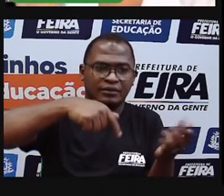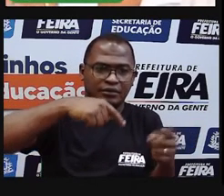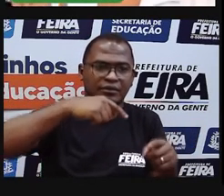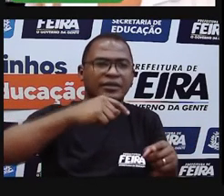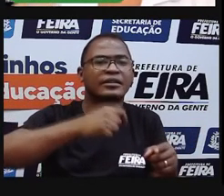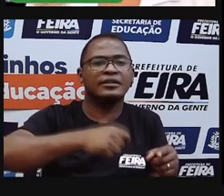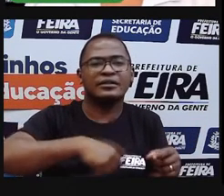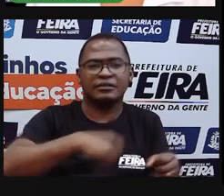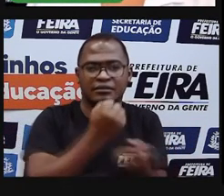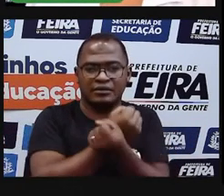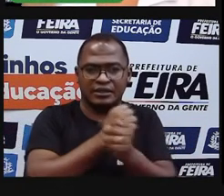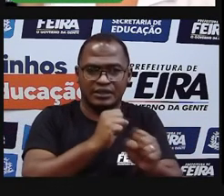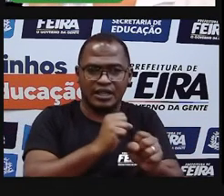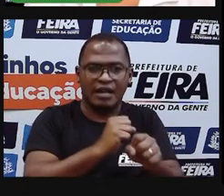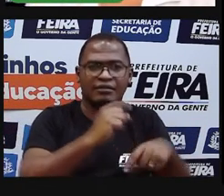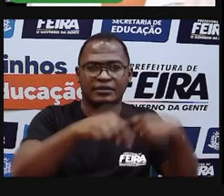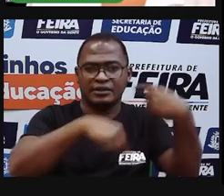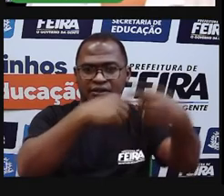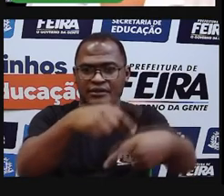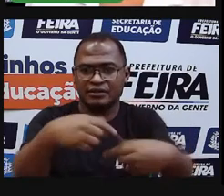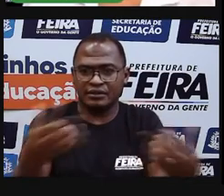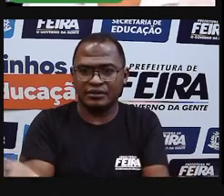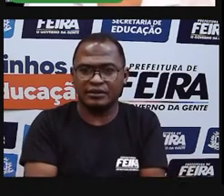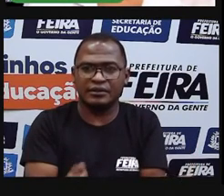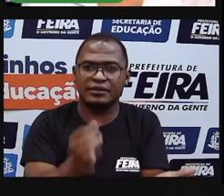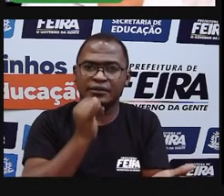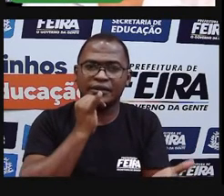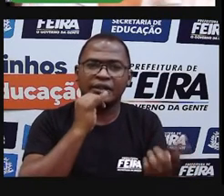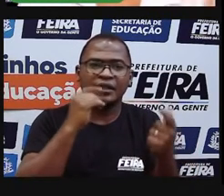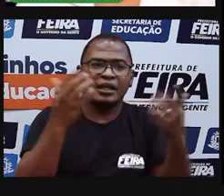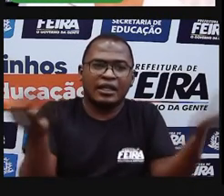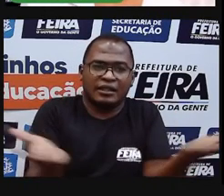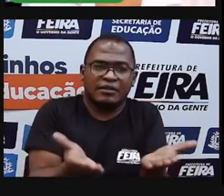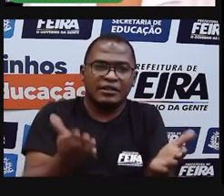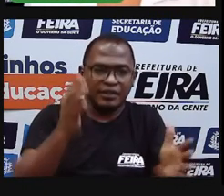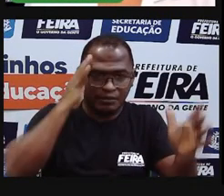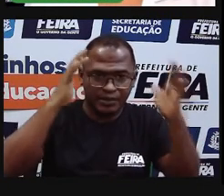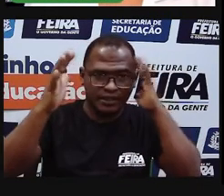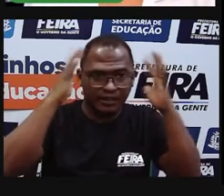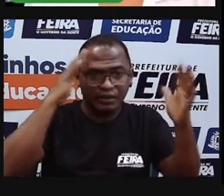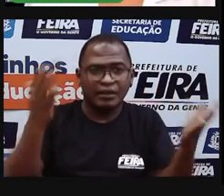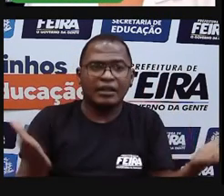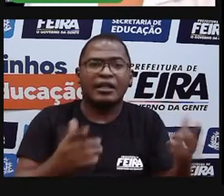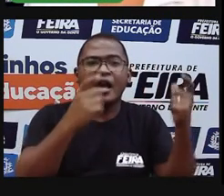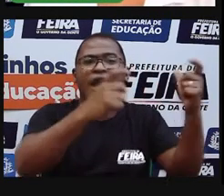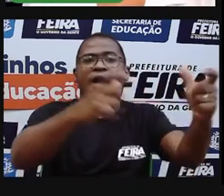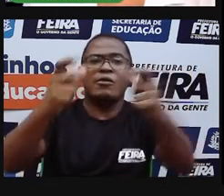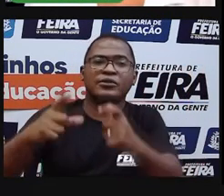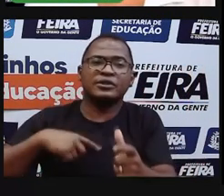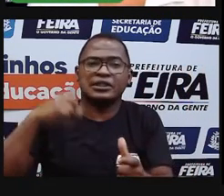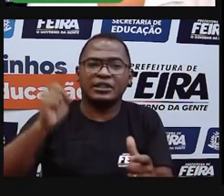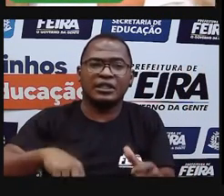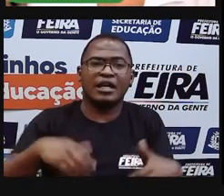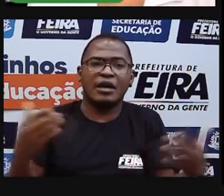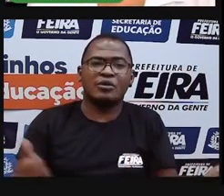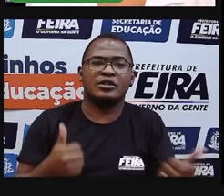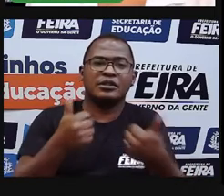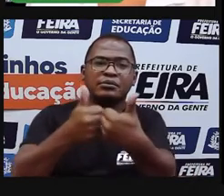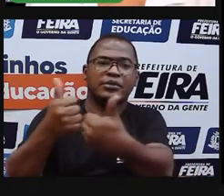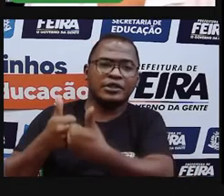nossa, né? A gente não pensa, ah, será que tem um quilombo aqui perto de nós? Será que tem uma comunidade quilombola aqui